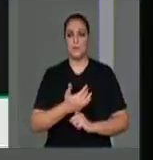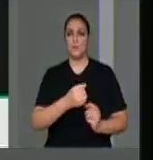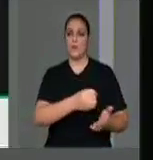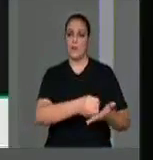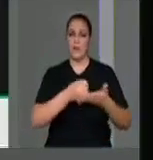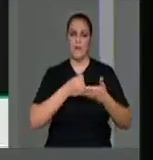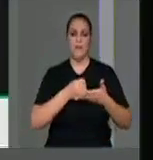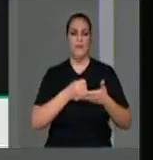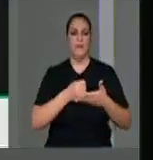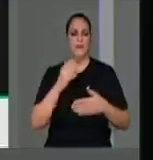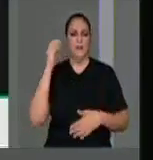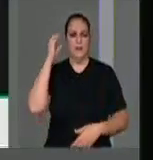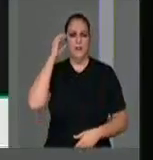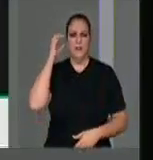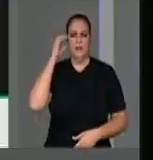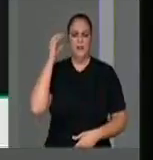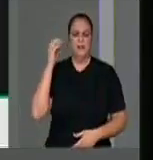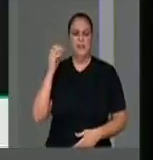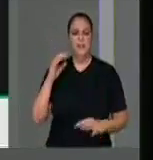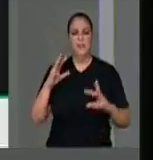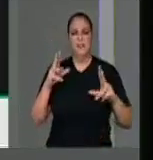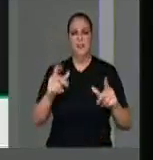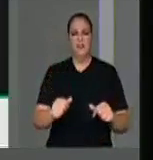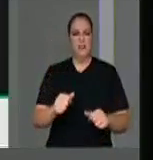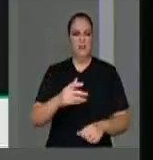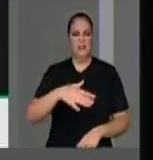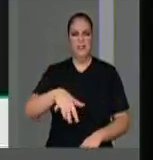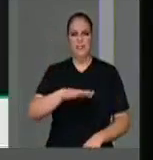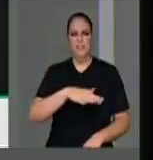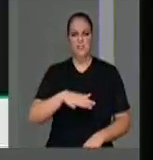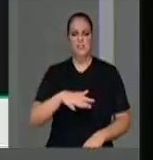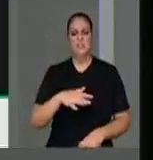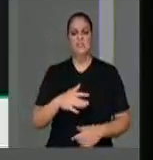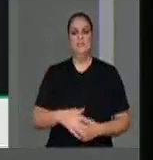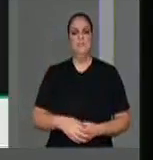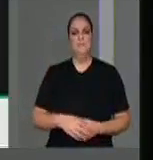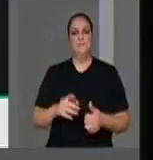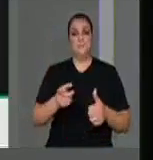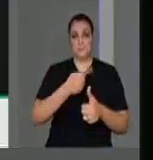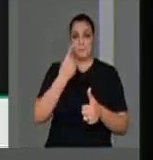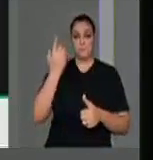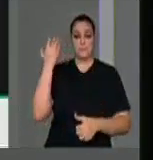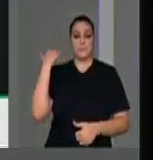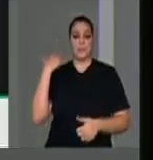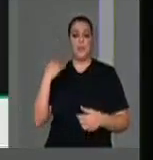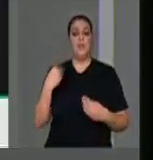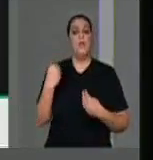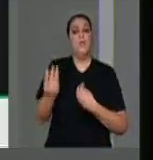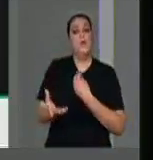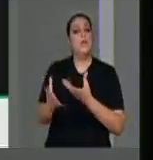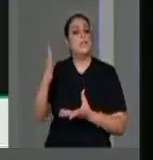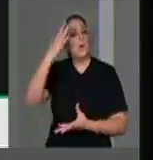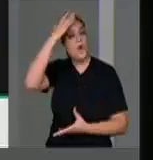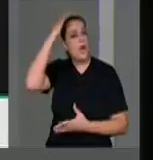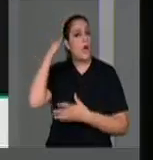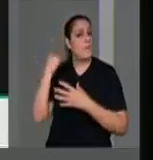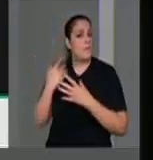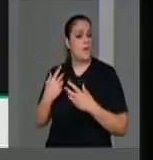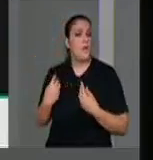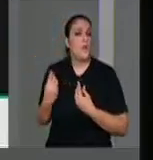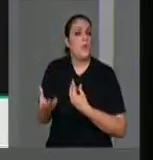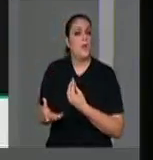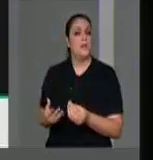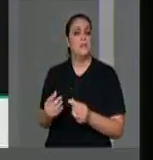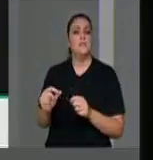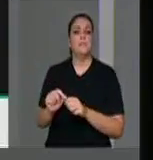apoio da direção, emissora e de todos os seus colegas. Primeiro, foi uma campanha de doação de cabelos para